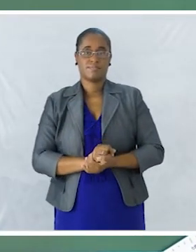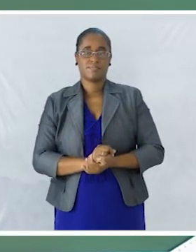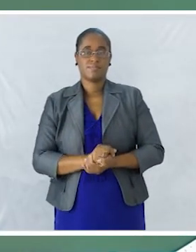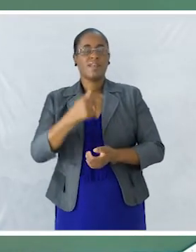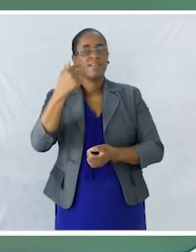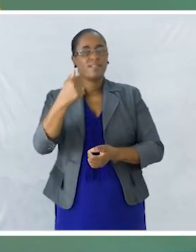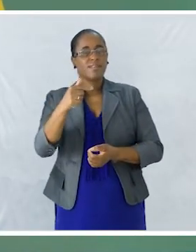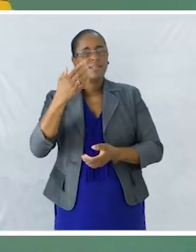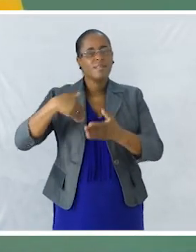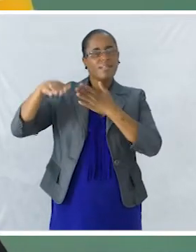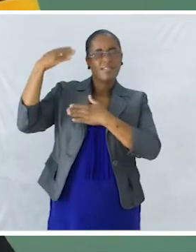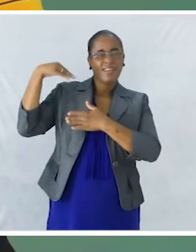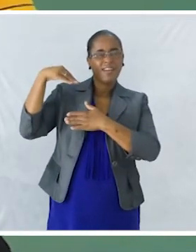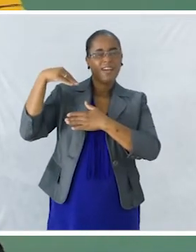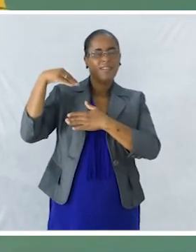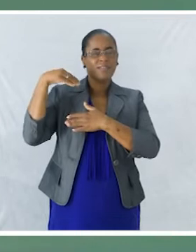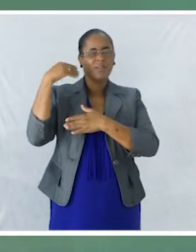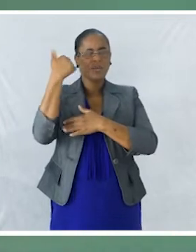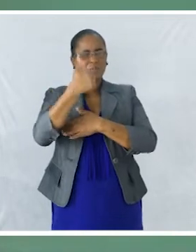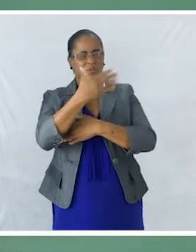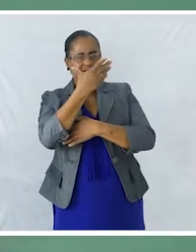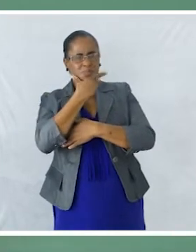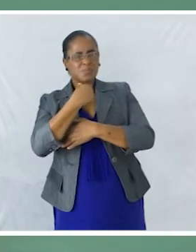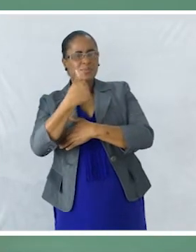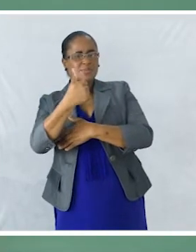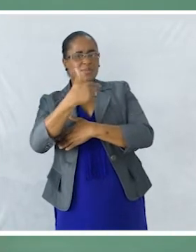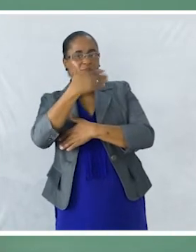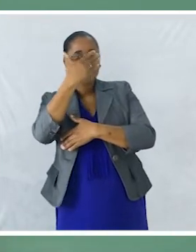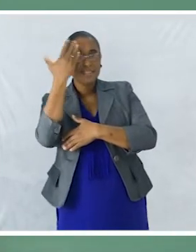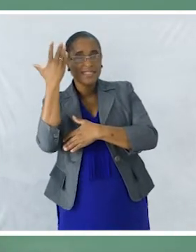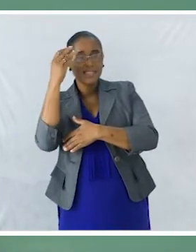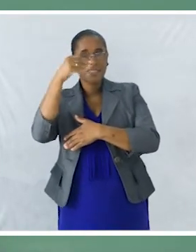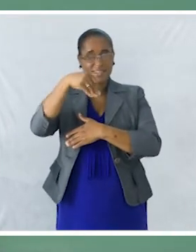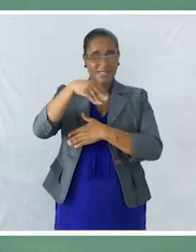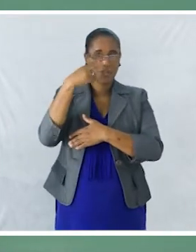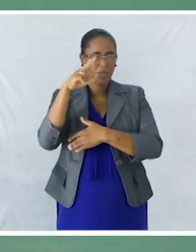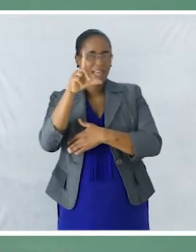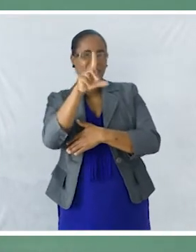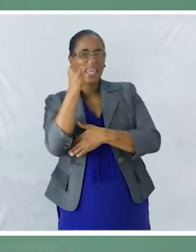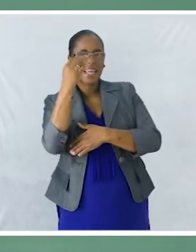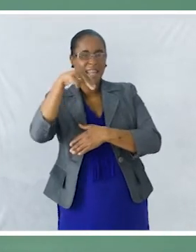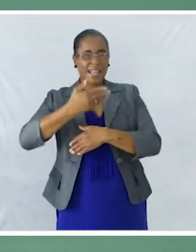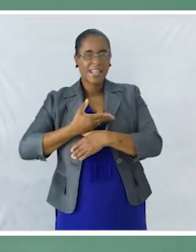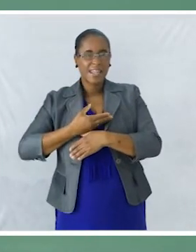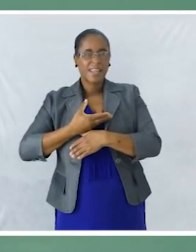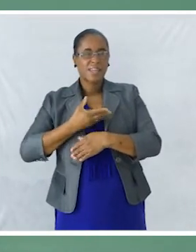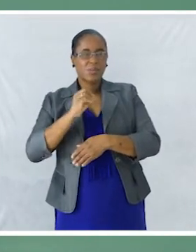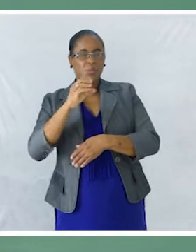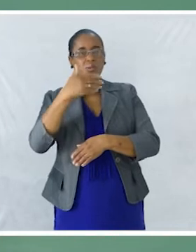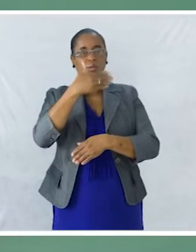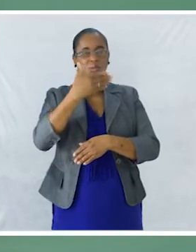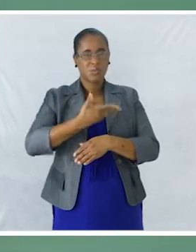Estava um lindo dia De primavera Vejam Lindo dia De primavera